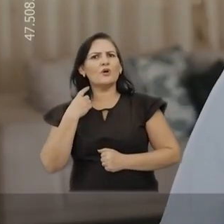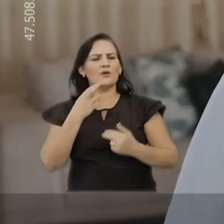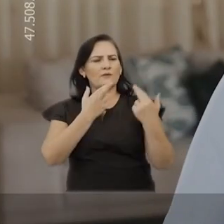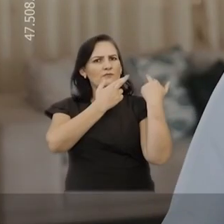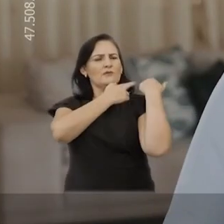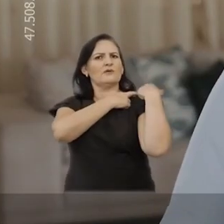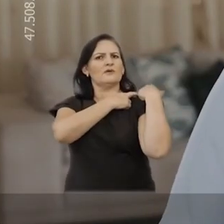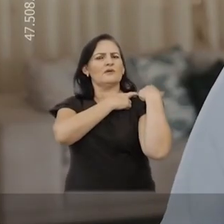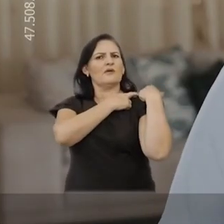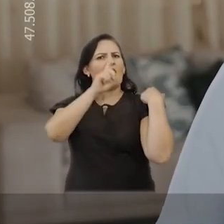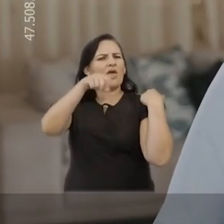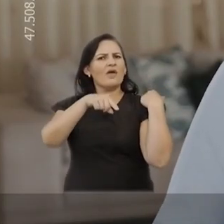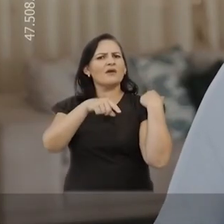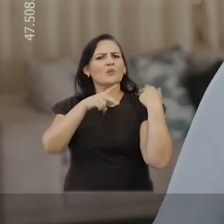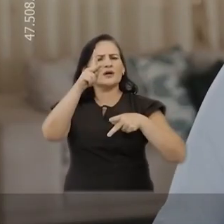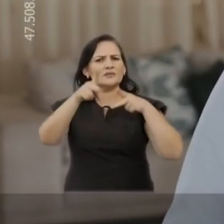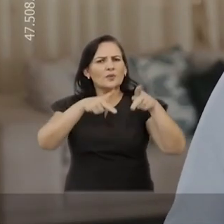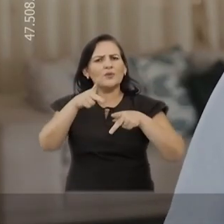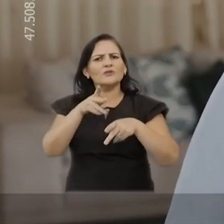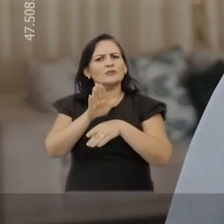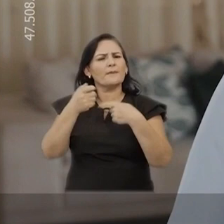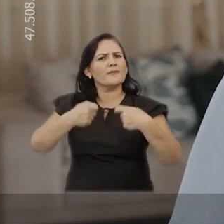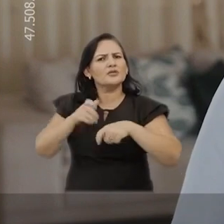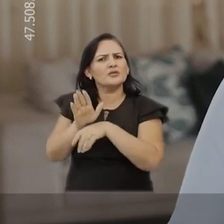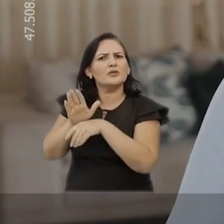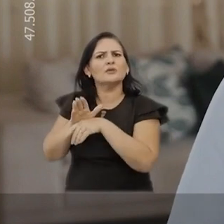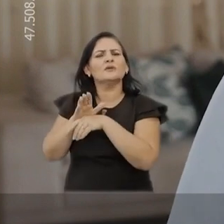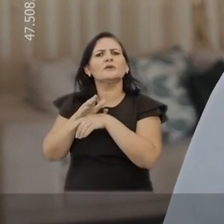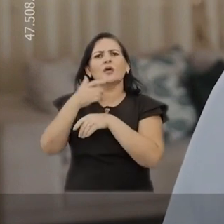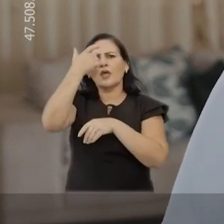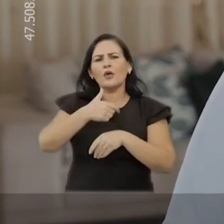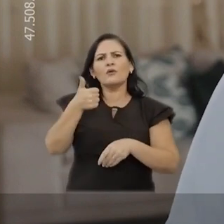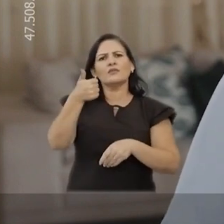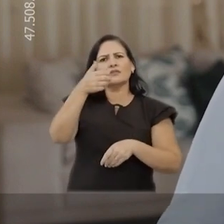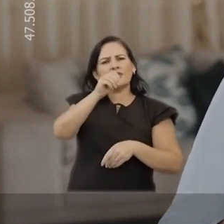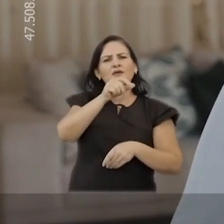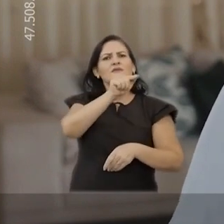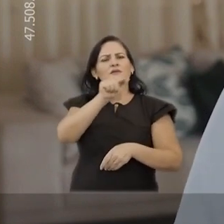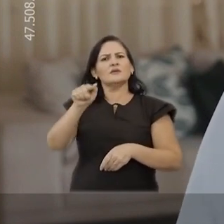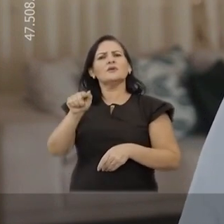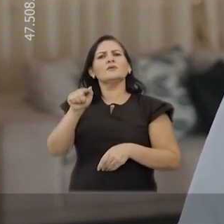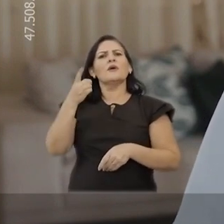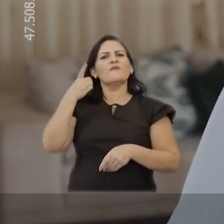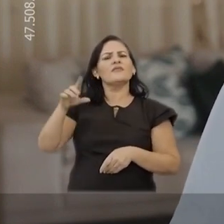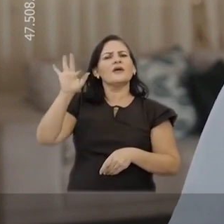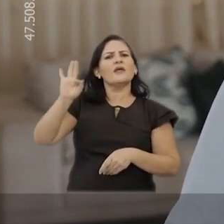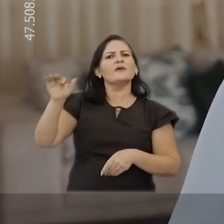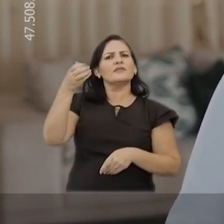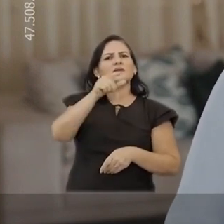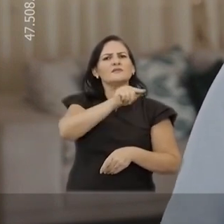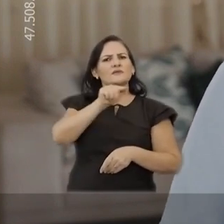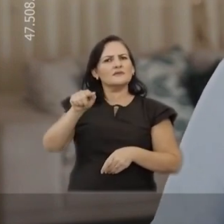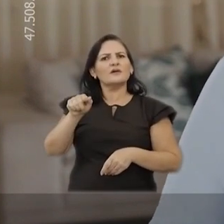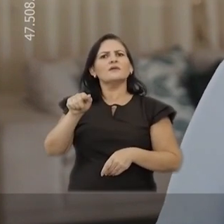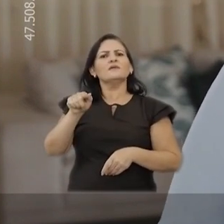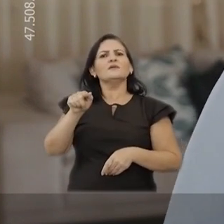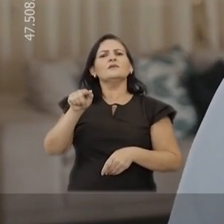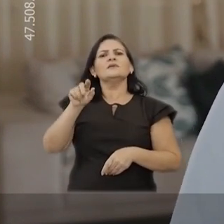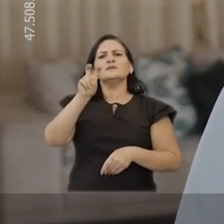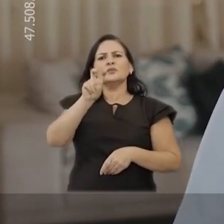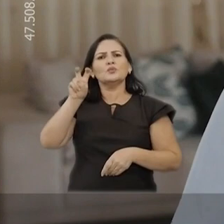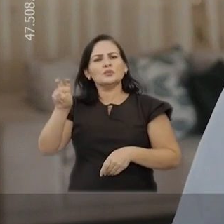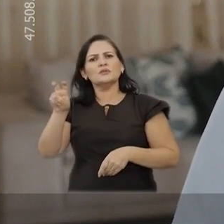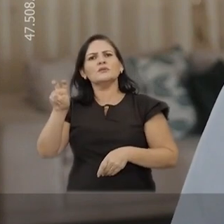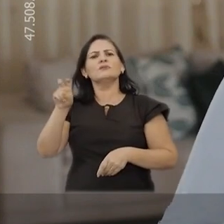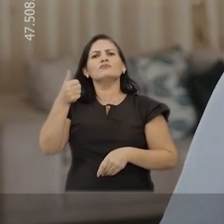deputada, meu maior compromisso é e será com as pessoas mais necessitadas. Áurea Ribeiro, 10777. Gustinho